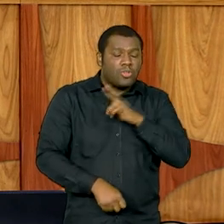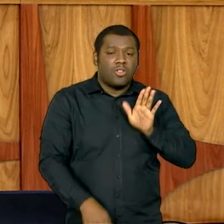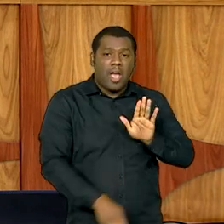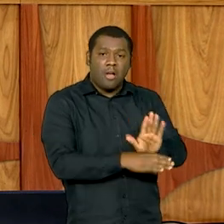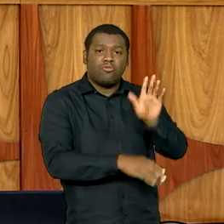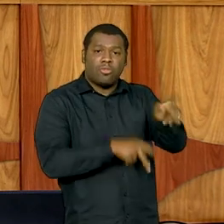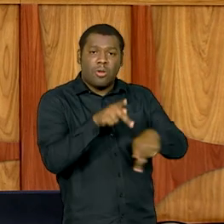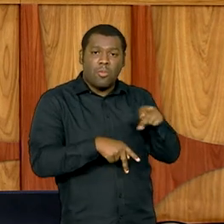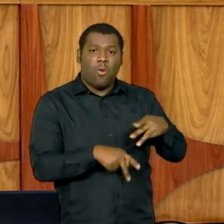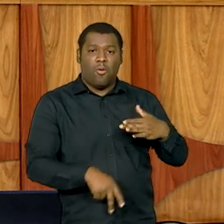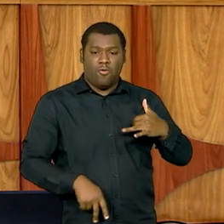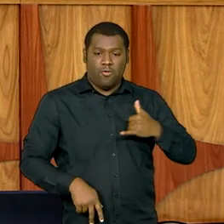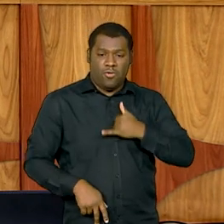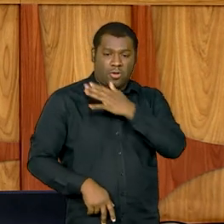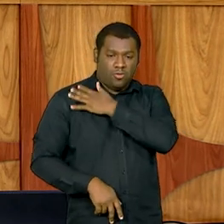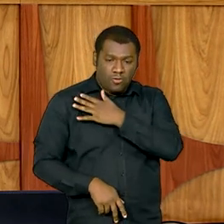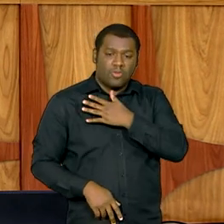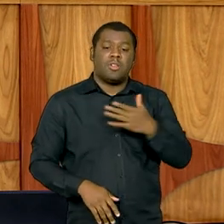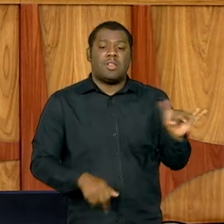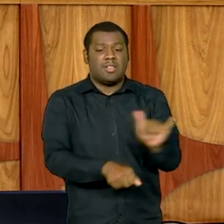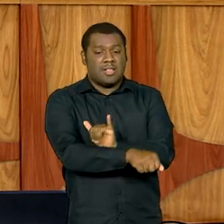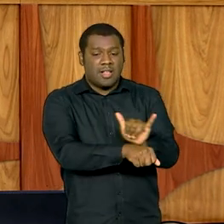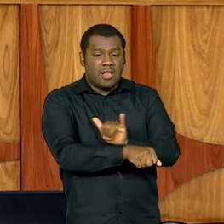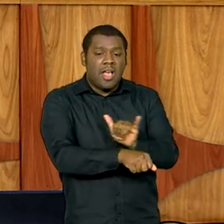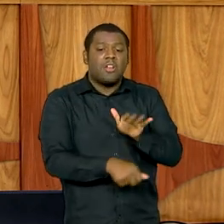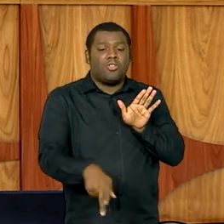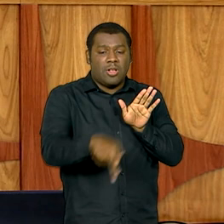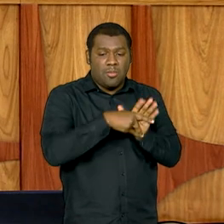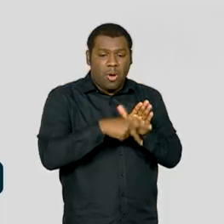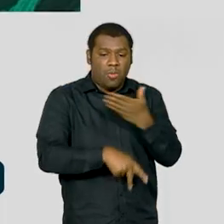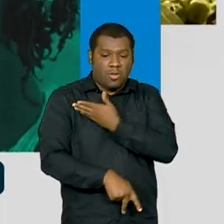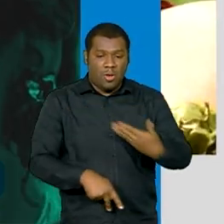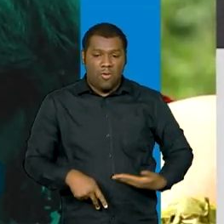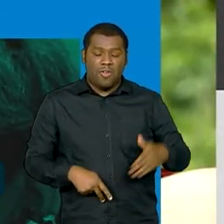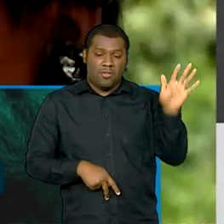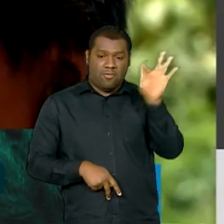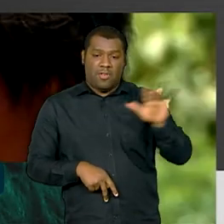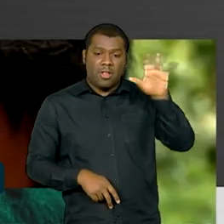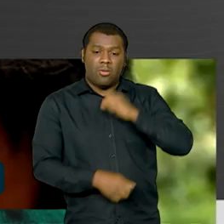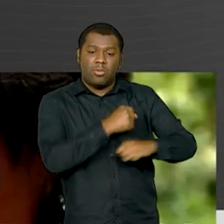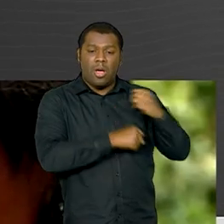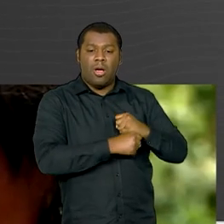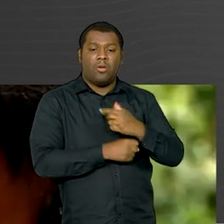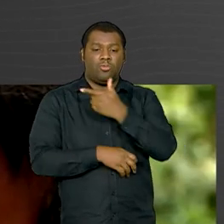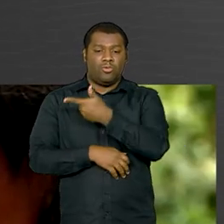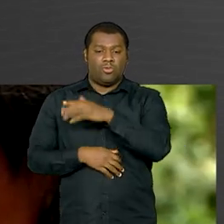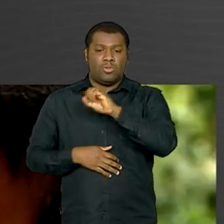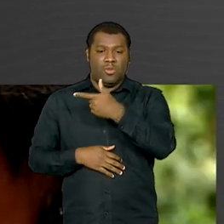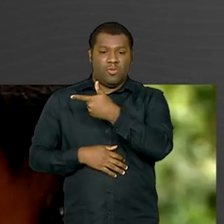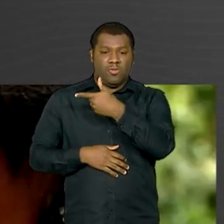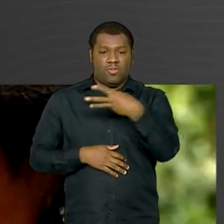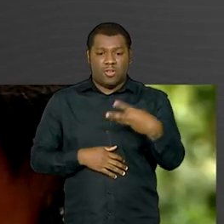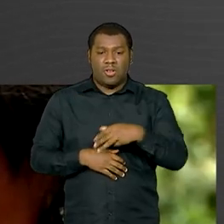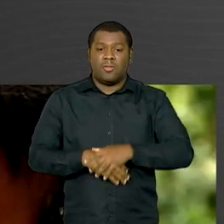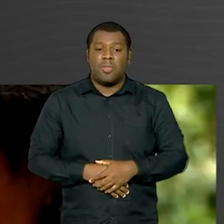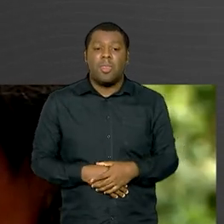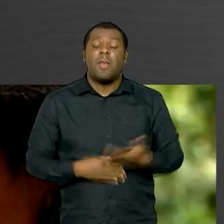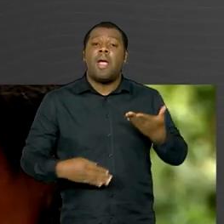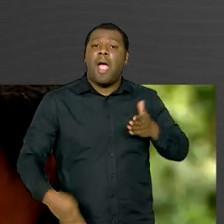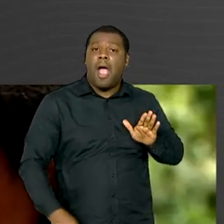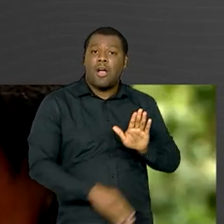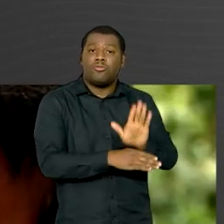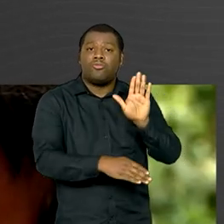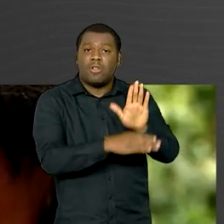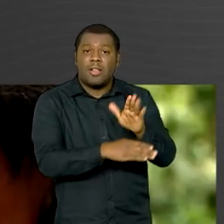tomadas pelo governo federal em 2023. Entre elas, a recuperação nutricional de mais de